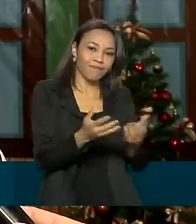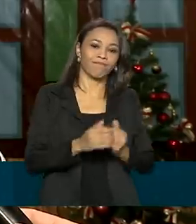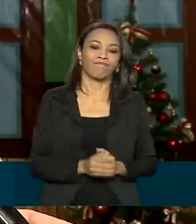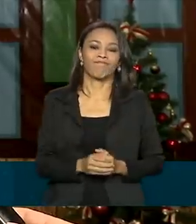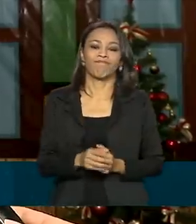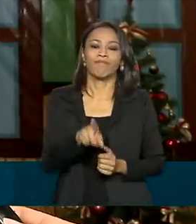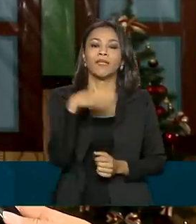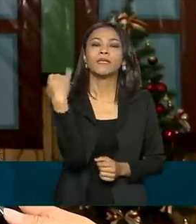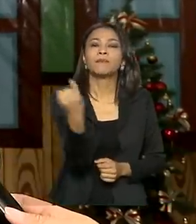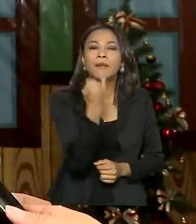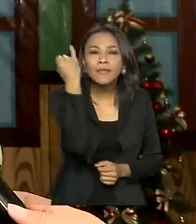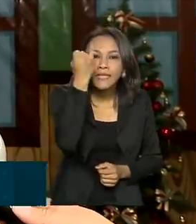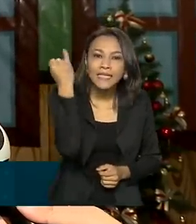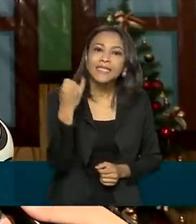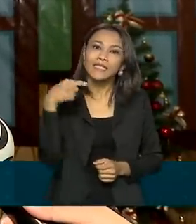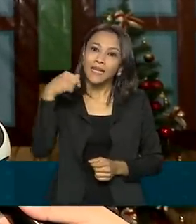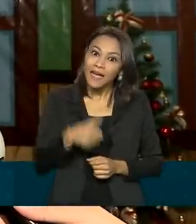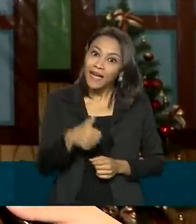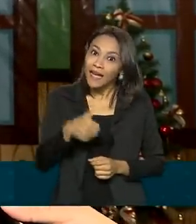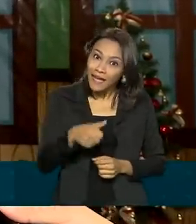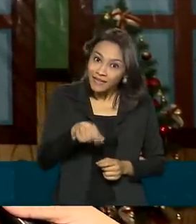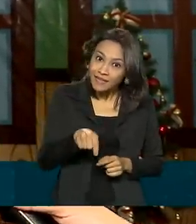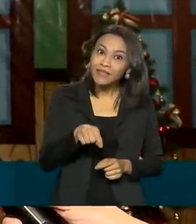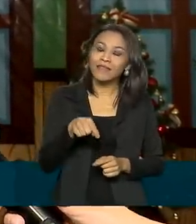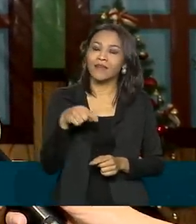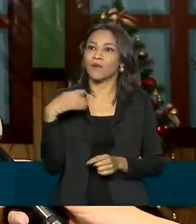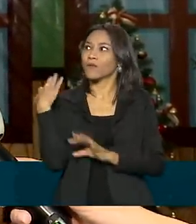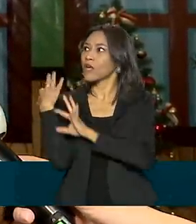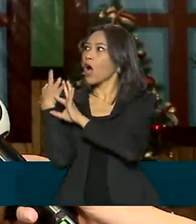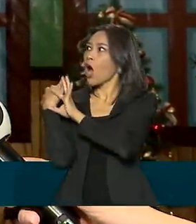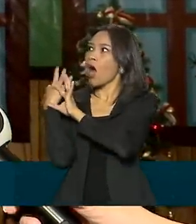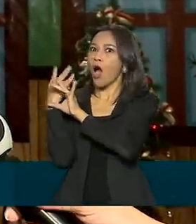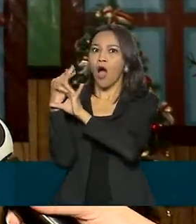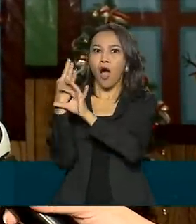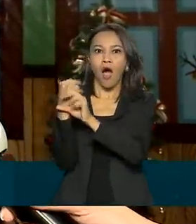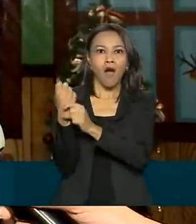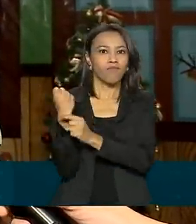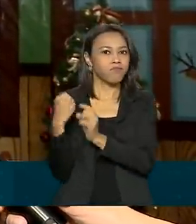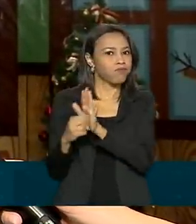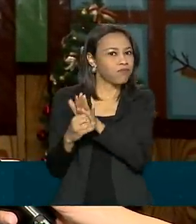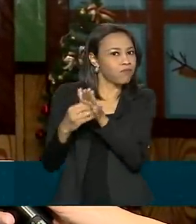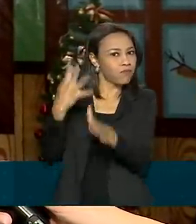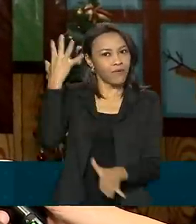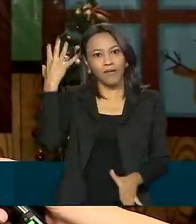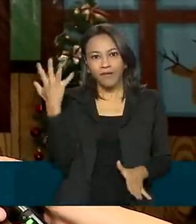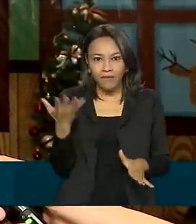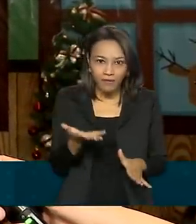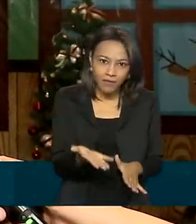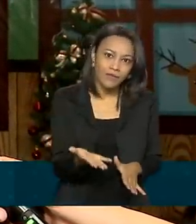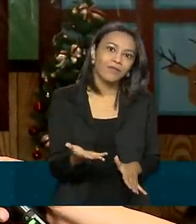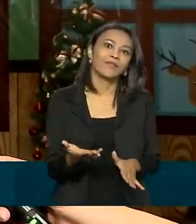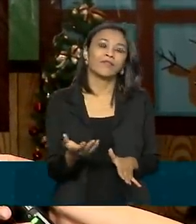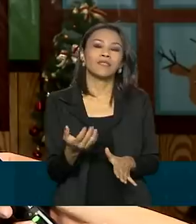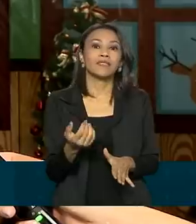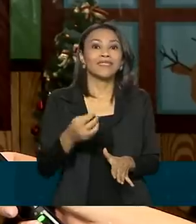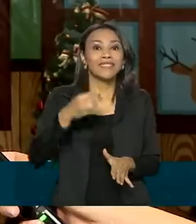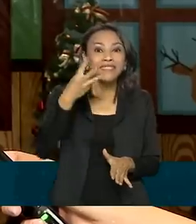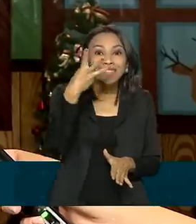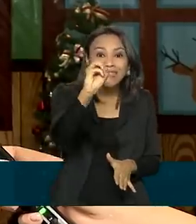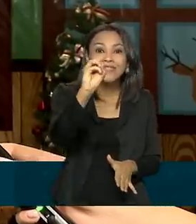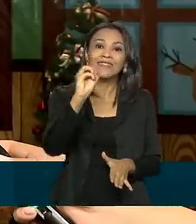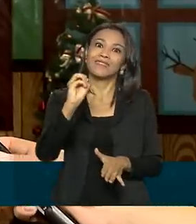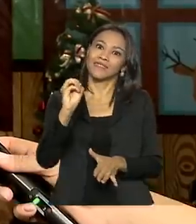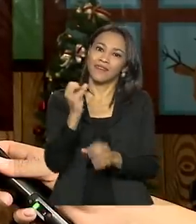se alentar que essa é a 32ª edição do Papai Noel dos Correios. Ou seja, três décadas